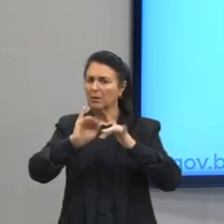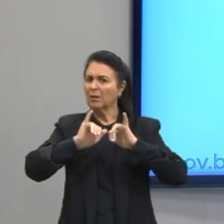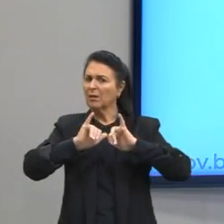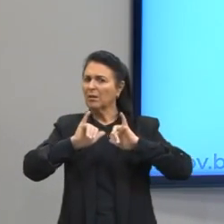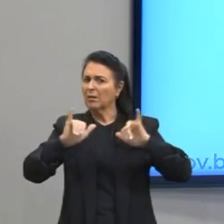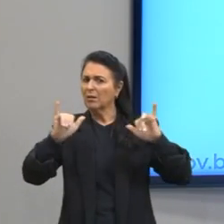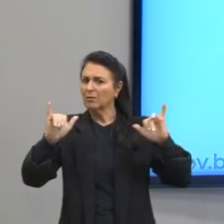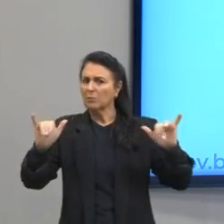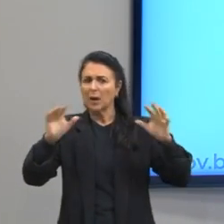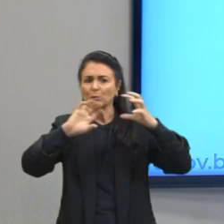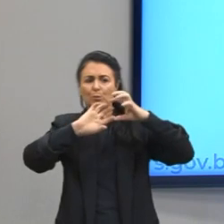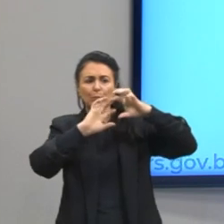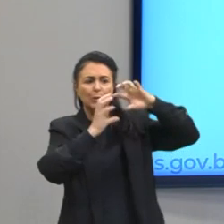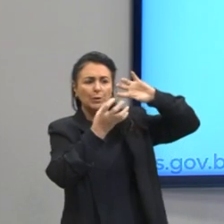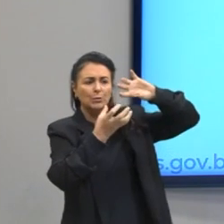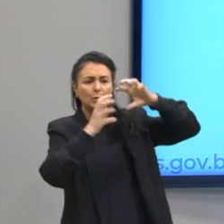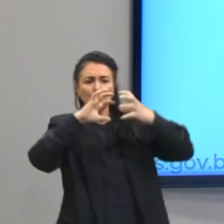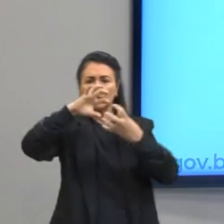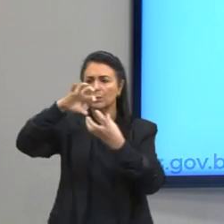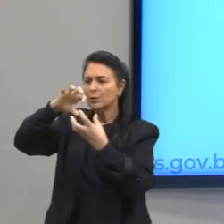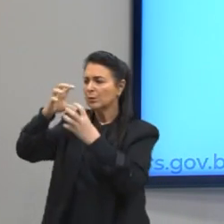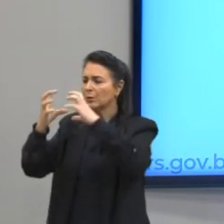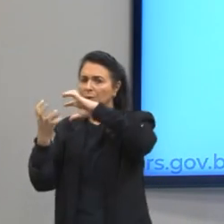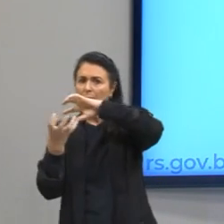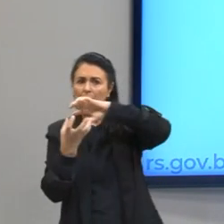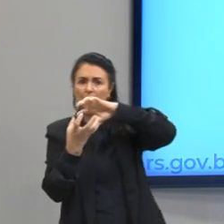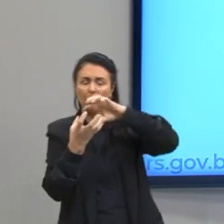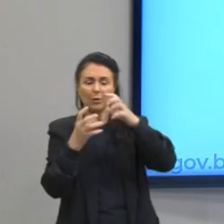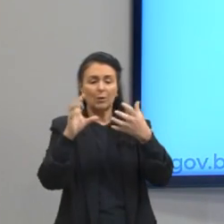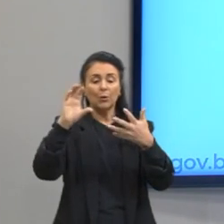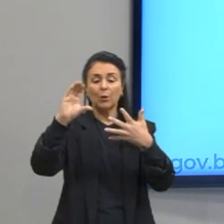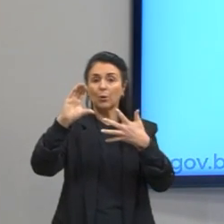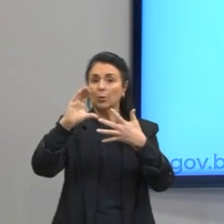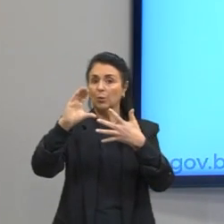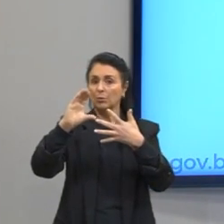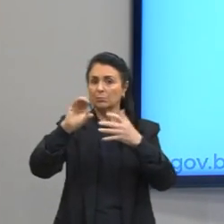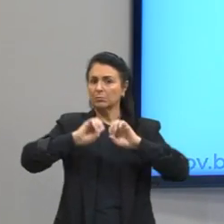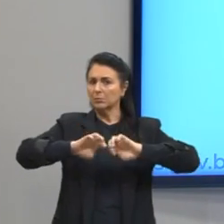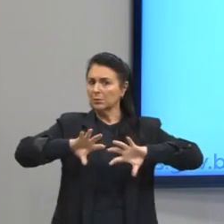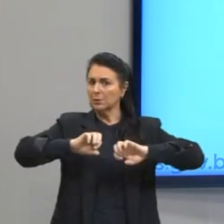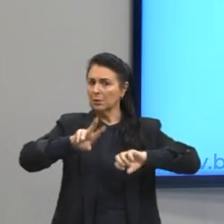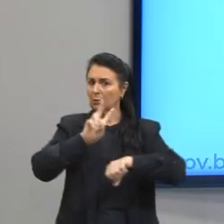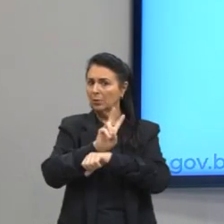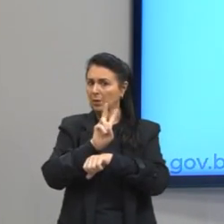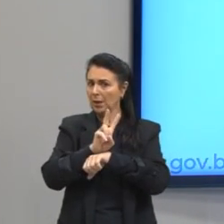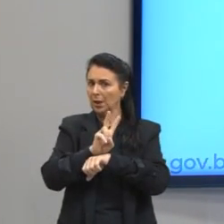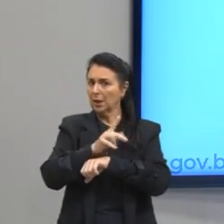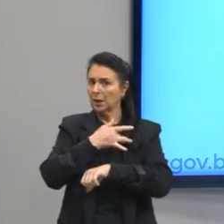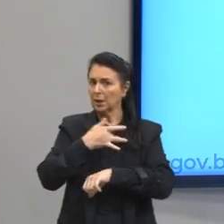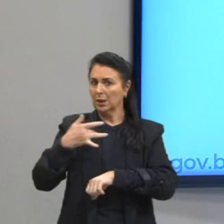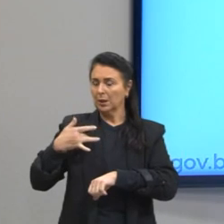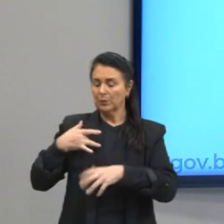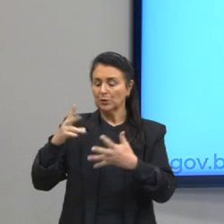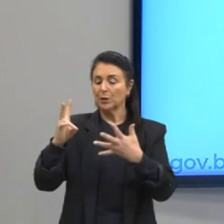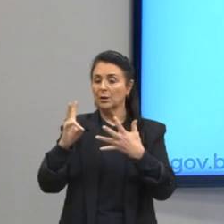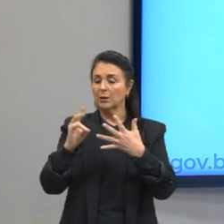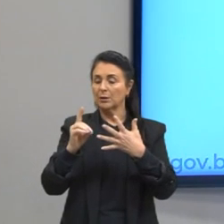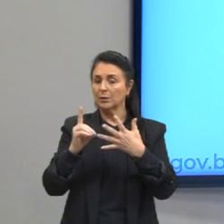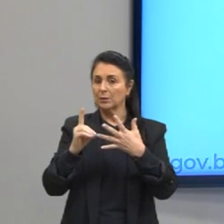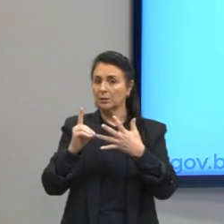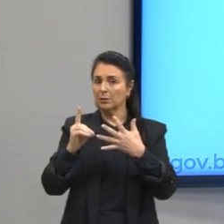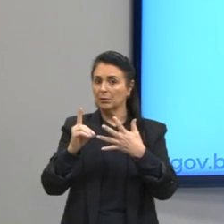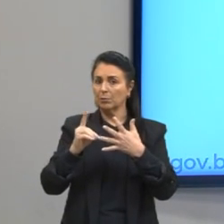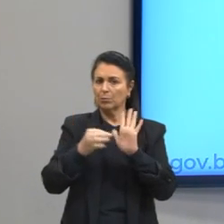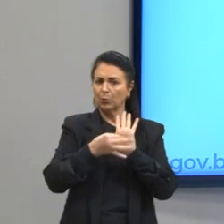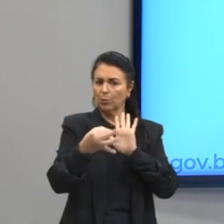astronomia. Letra C. Ensinar os cuidados com a saúde. Letra D. Expor a